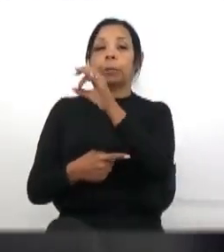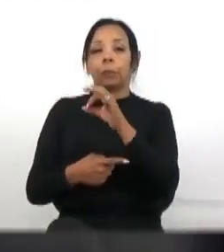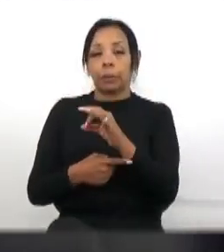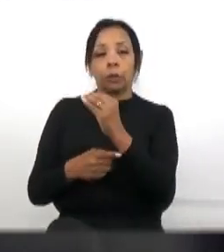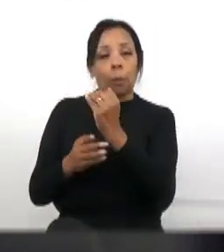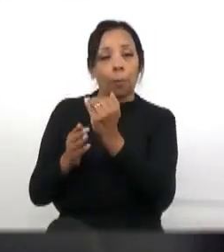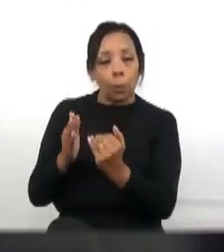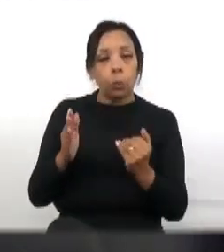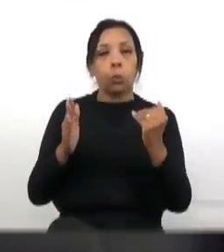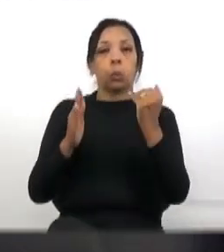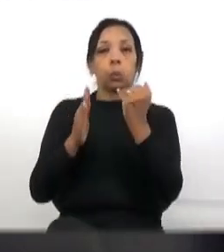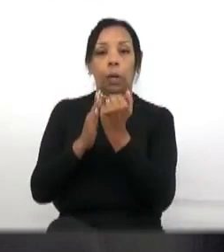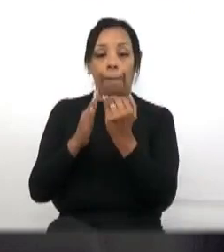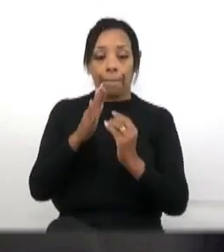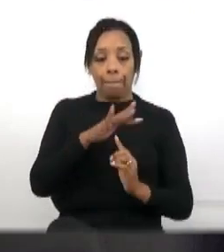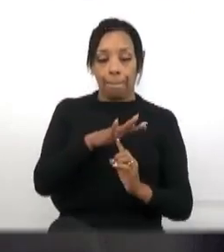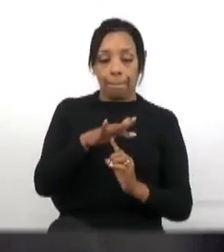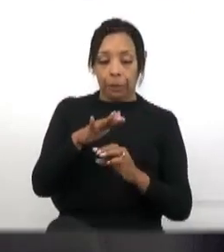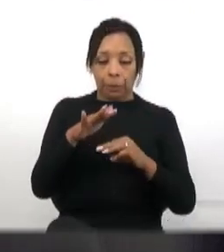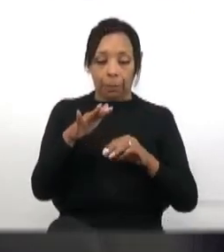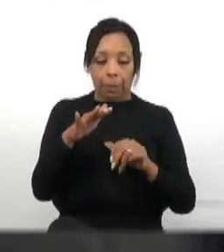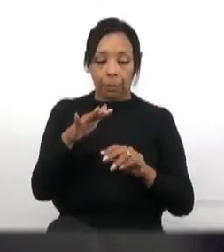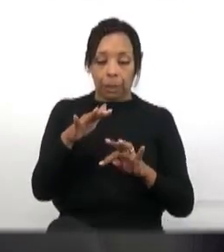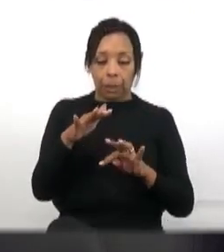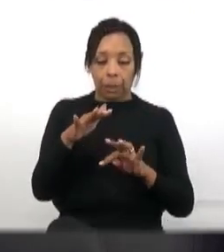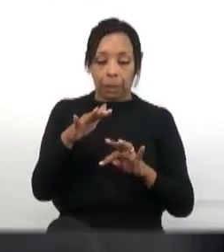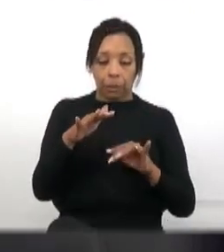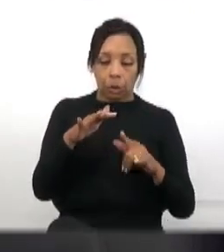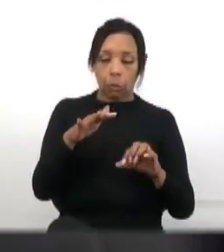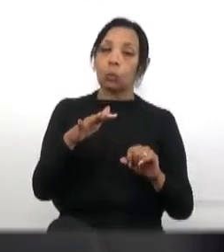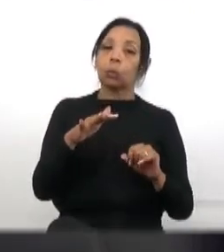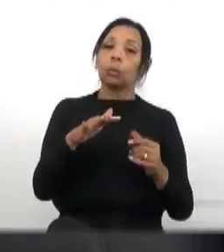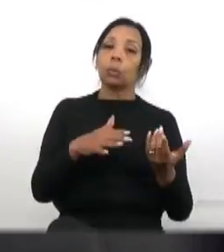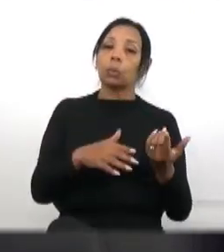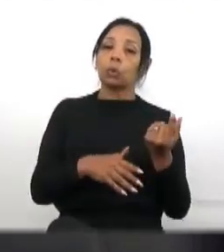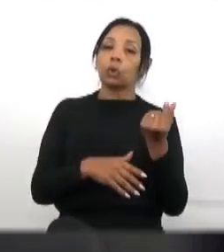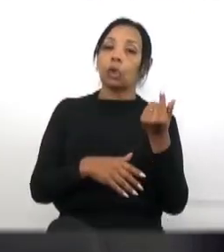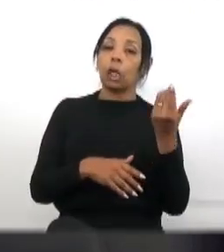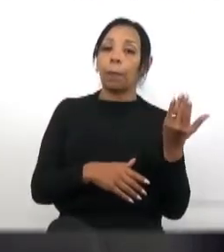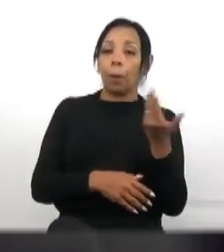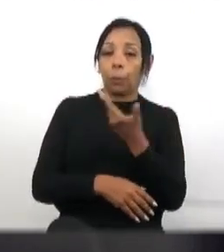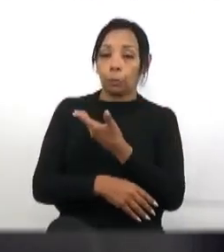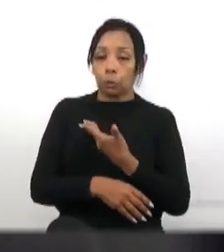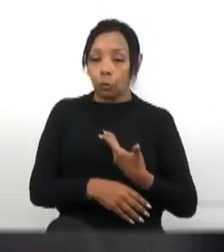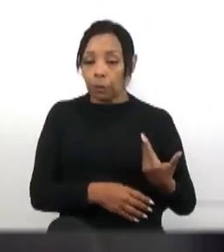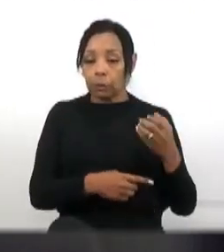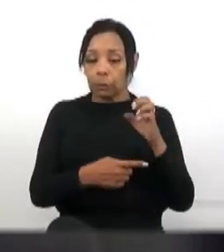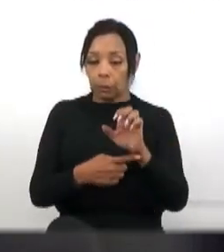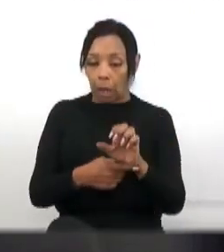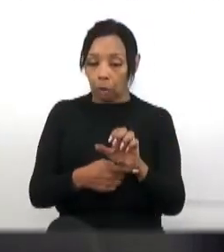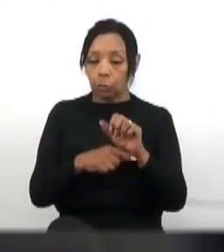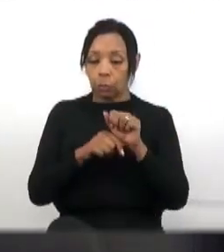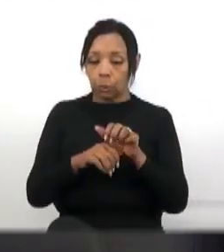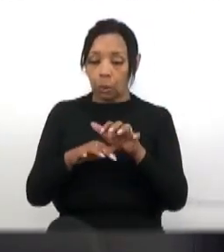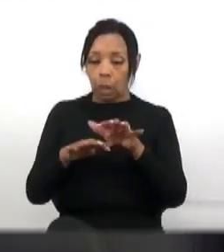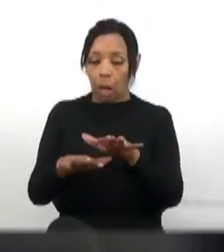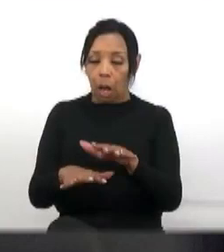matador, dinheiro do governo do estado, então o dinheiro do governo do estado aqui nessa cidade, ele é